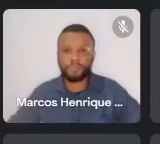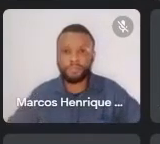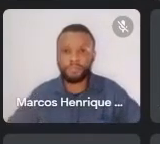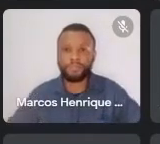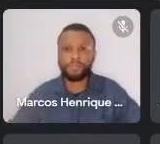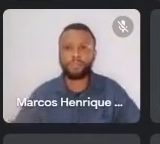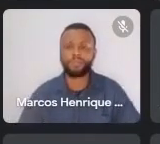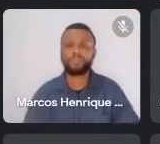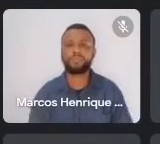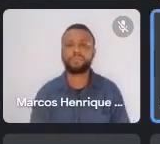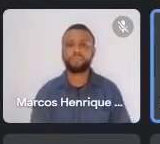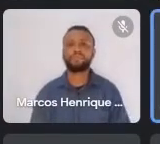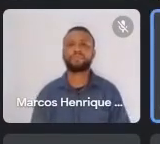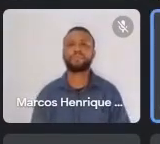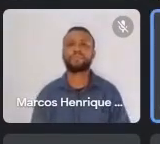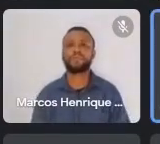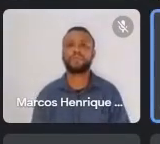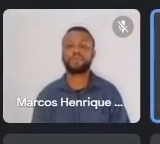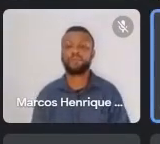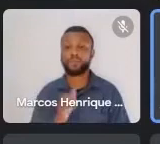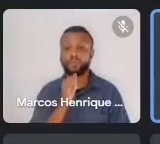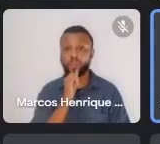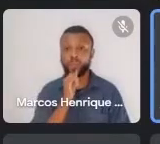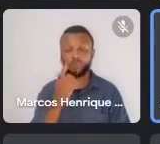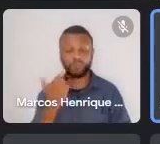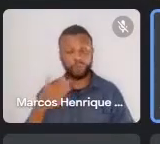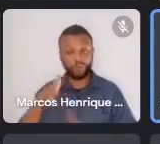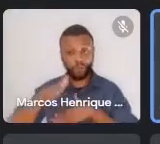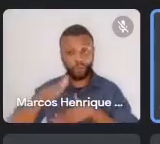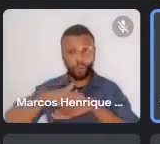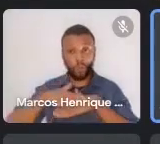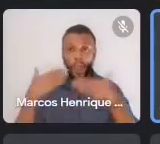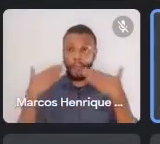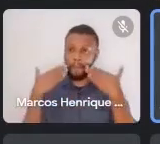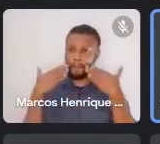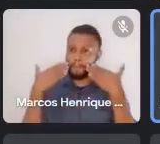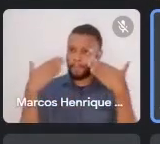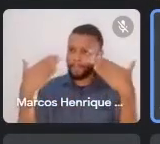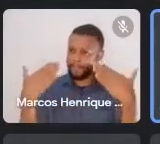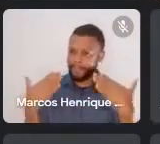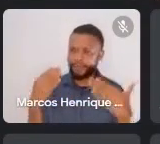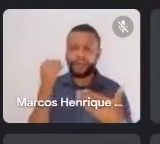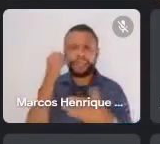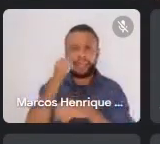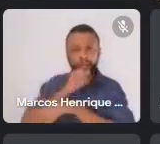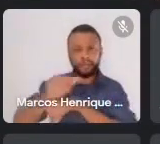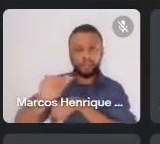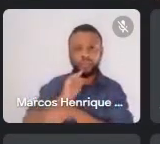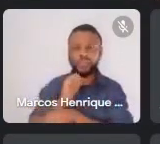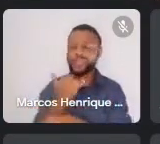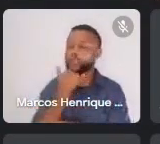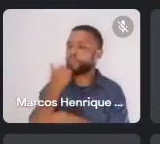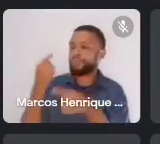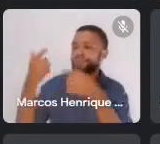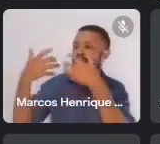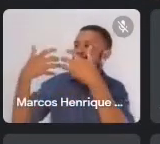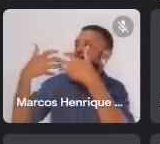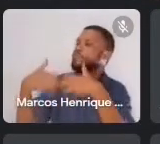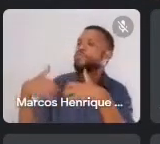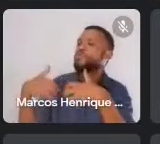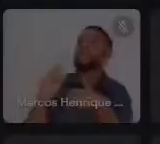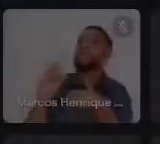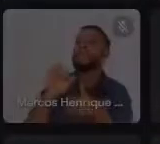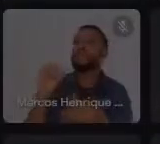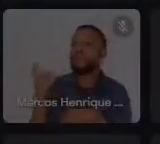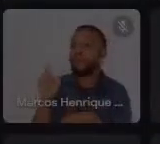Aqui, por exemplo, dá para... Eu coloco apresentar, Ana Bélia, apresentar. Não funciona, Ana Bélia. Se eu colocar em apresentar, não